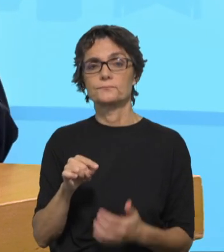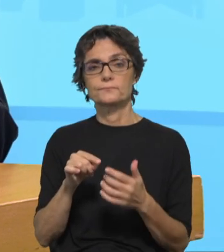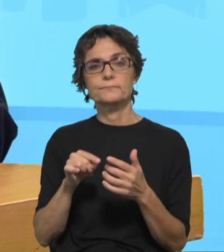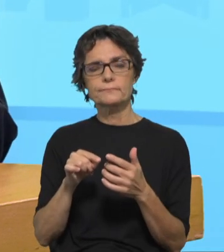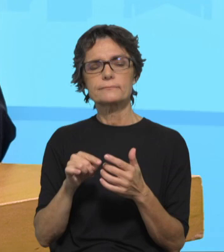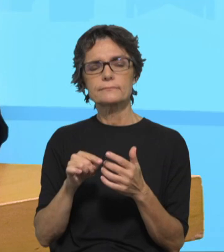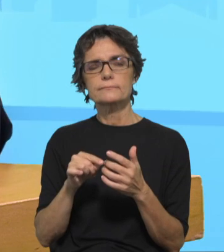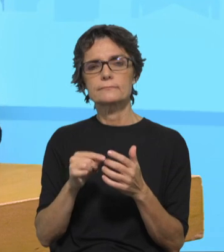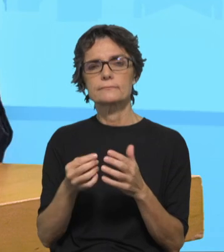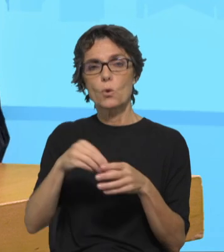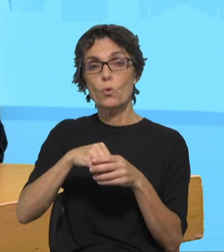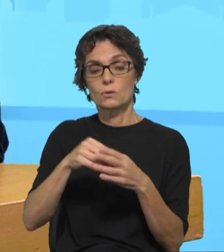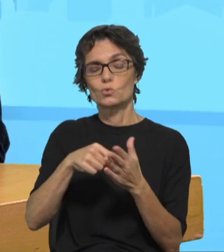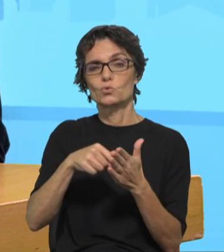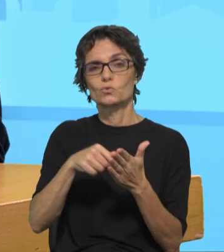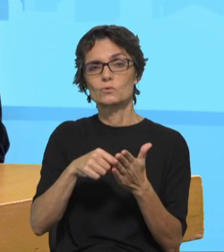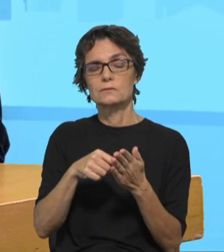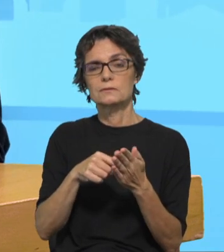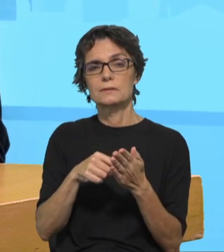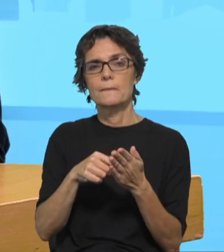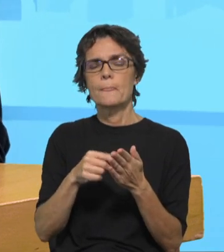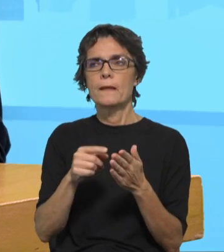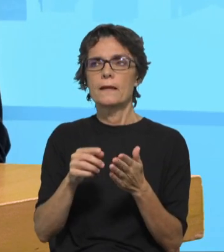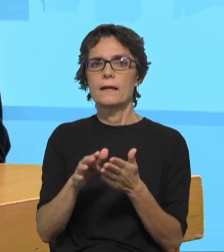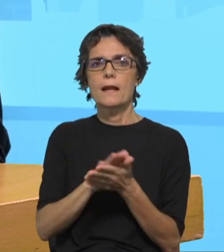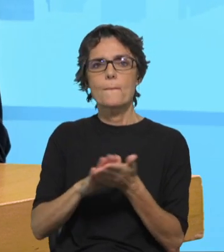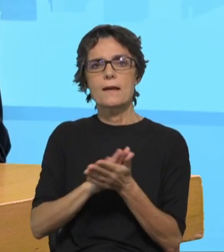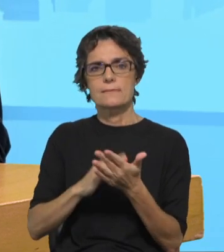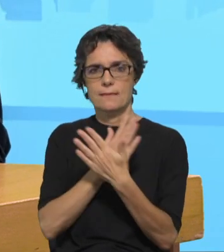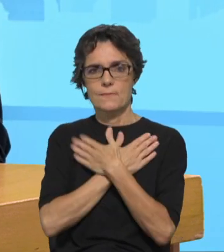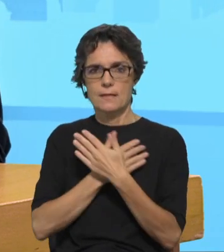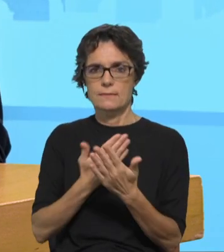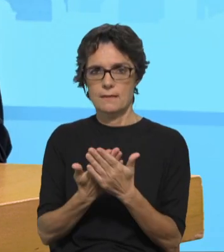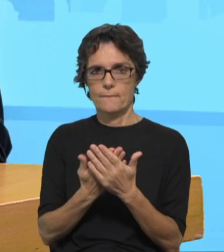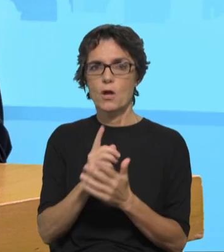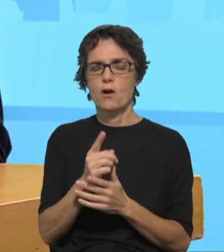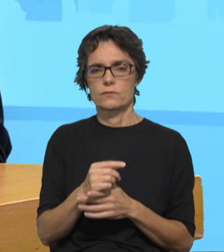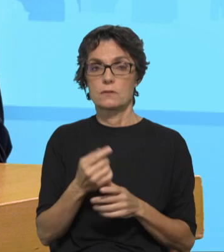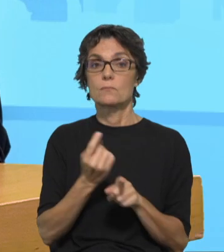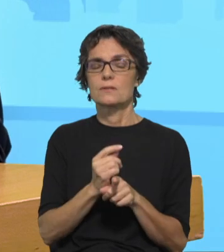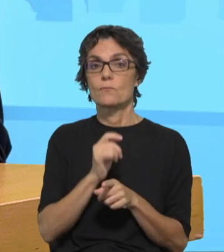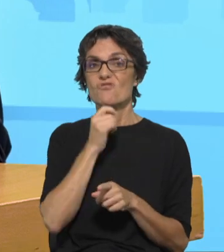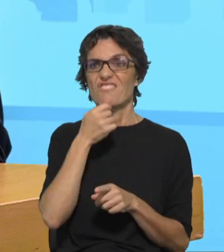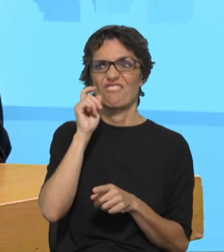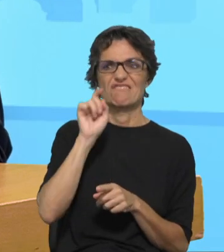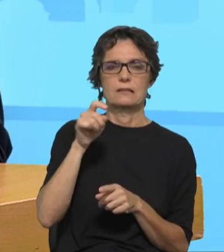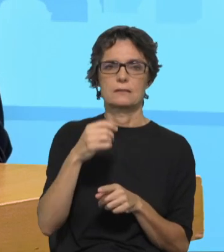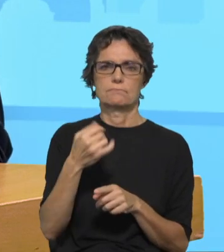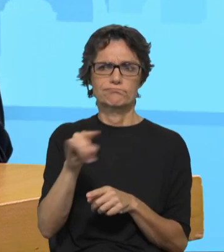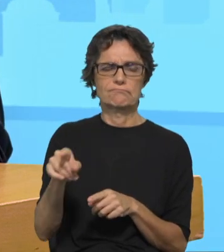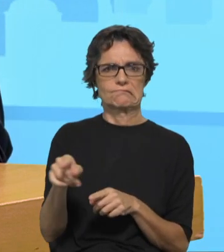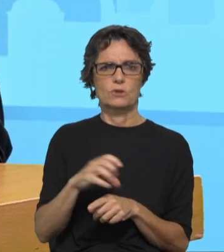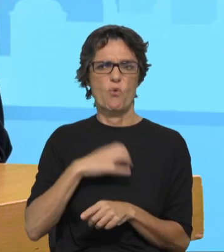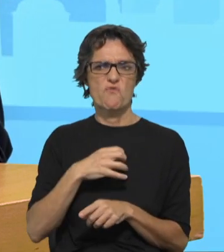bocadinho a nível individual, daquilo que mina uma amizade. E nós sabemos, trair um segredo de um amigo, trair-lhe a